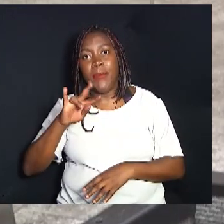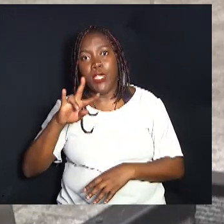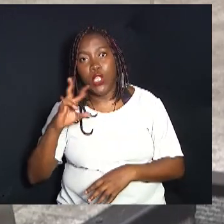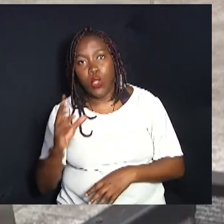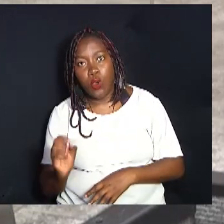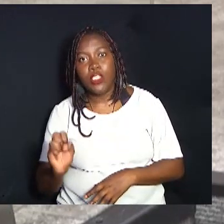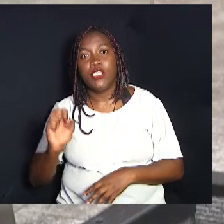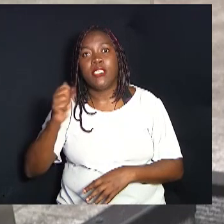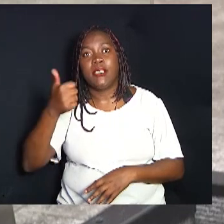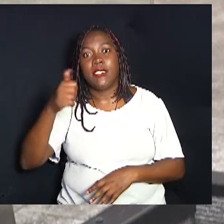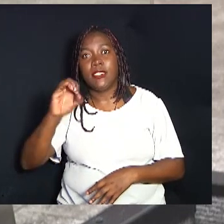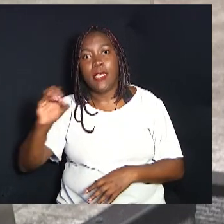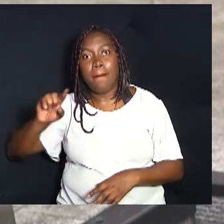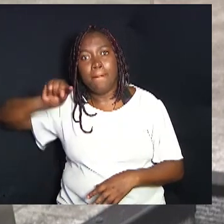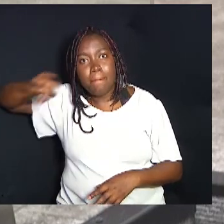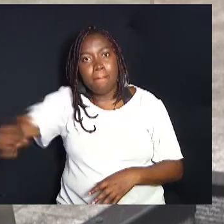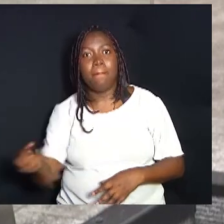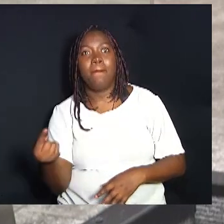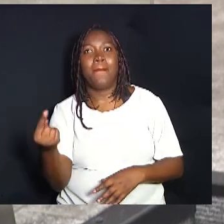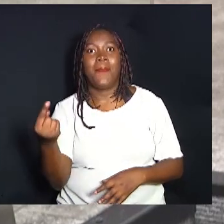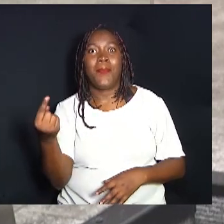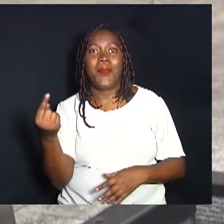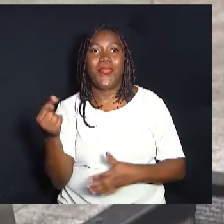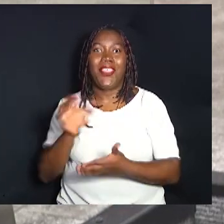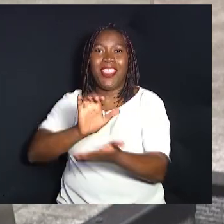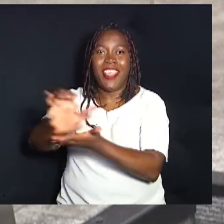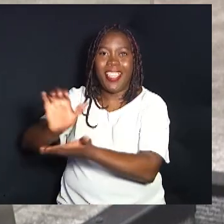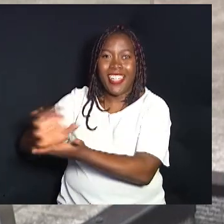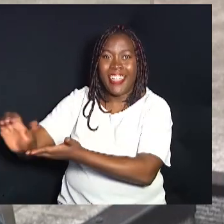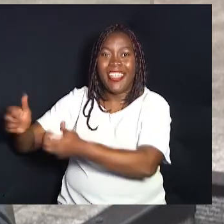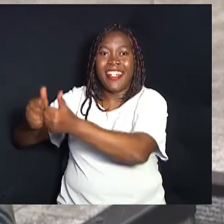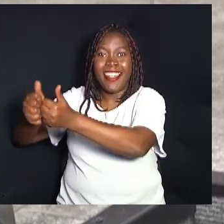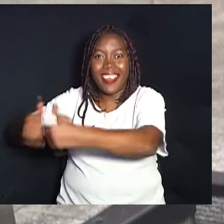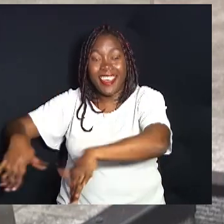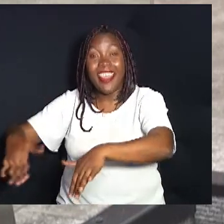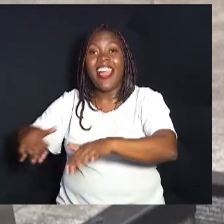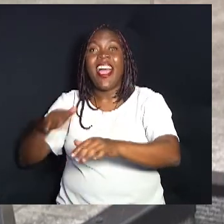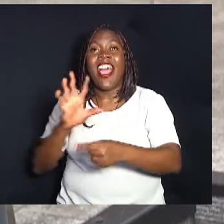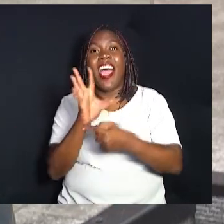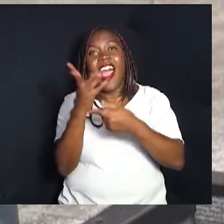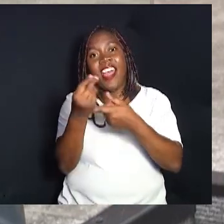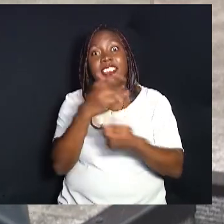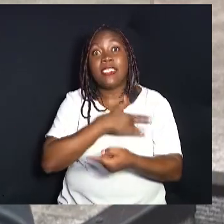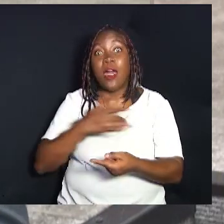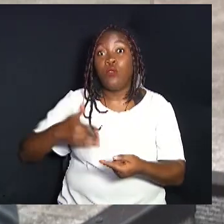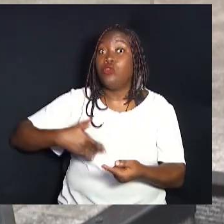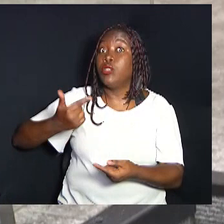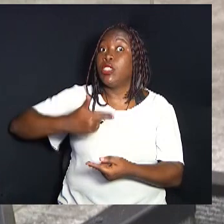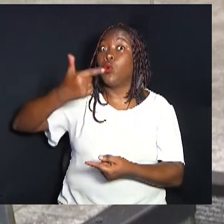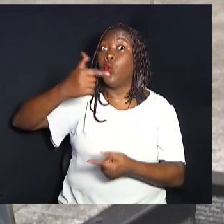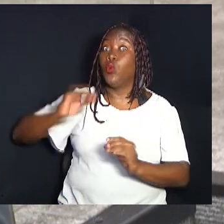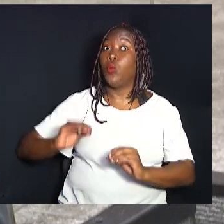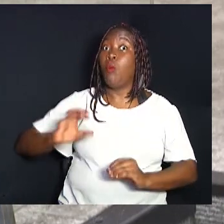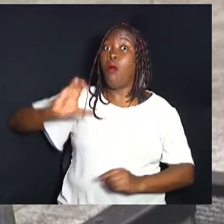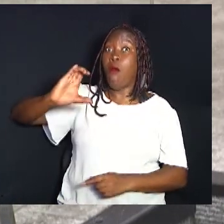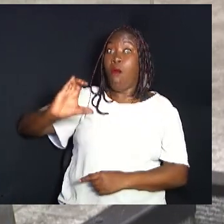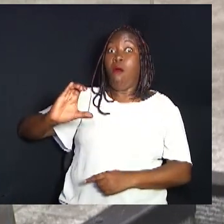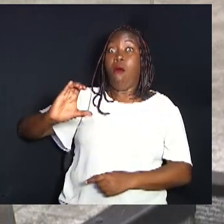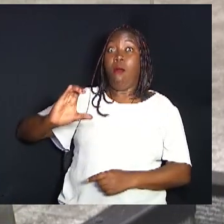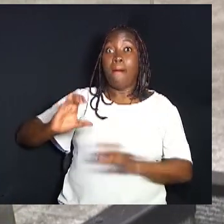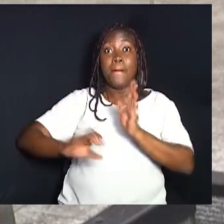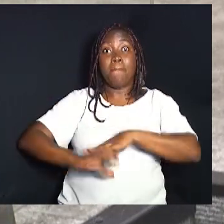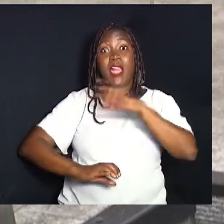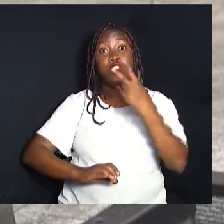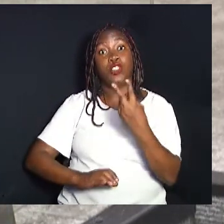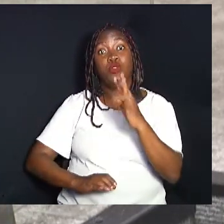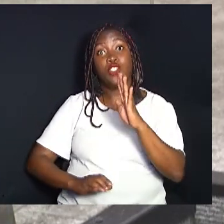com R 2,1 bilhões de entrevestimento, custeio. A área de saúde é o segundo maior orçamento,